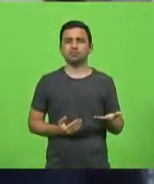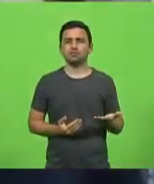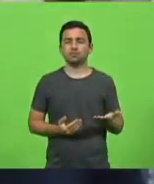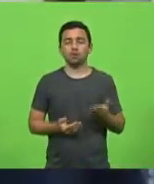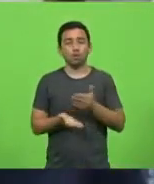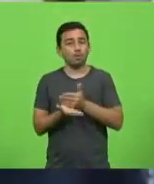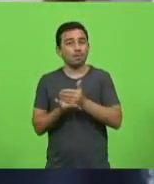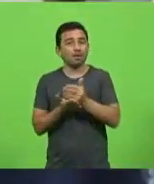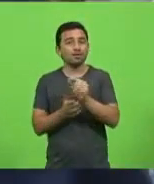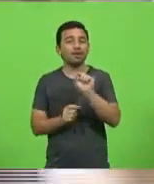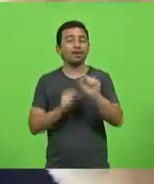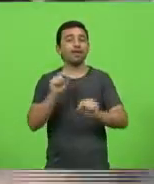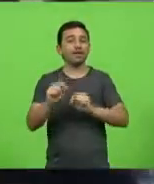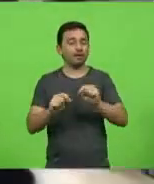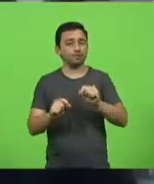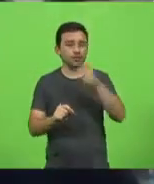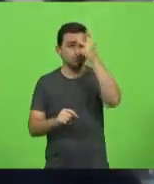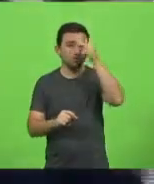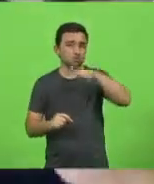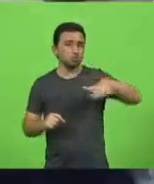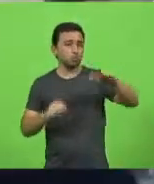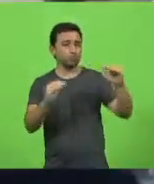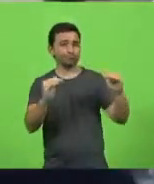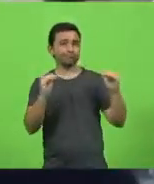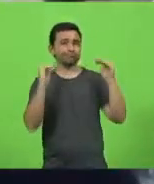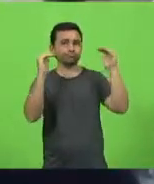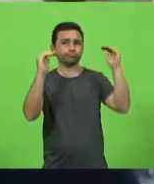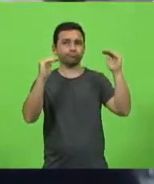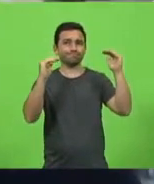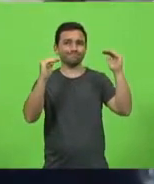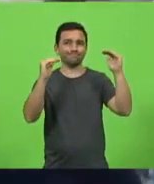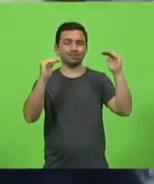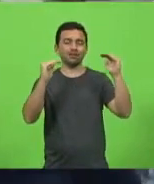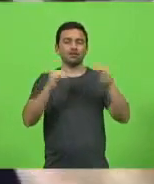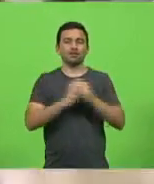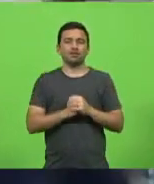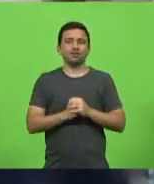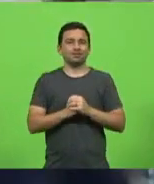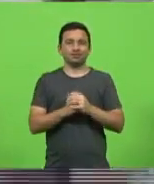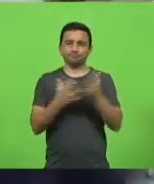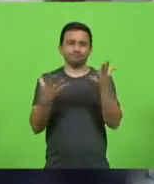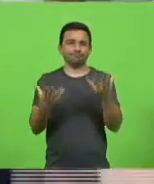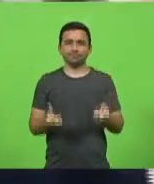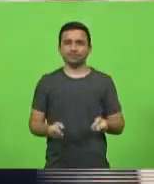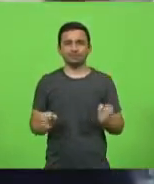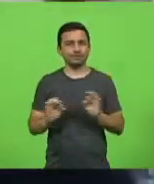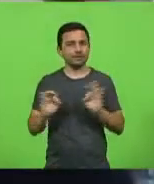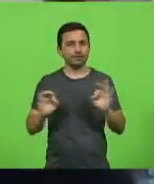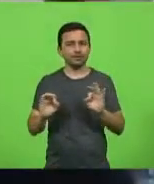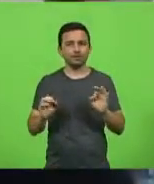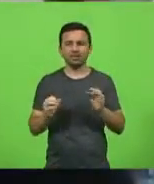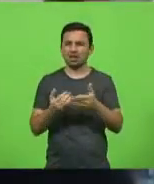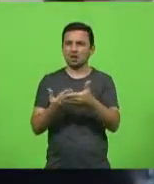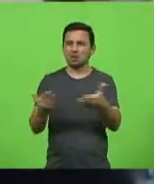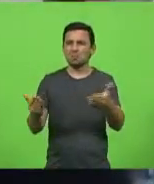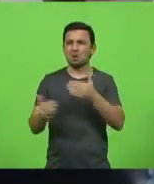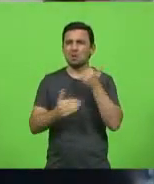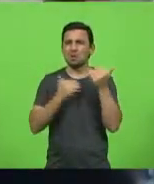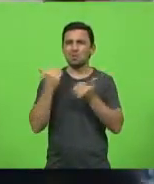em cima. Isso é inaceitável. Inevitável. A morte está batendo a porta de todos.